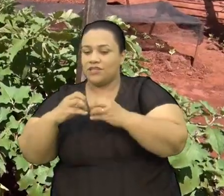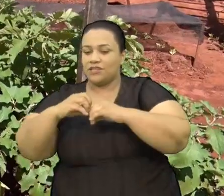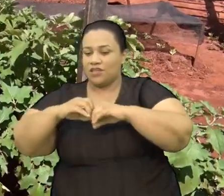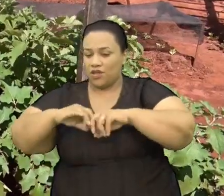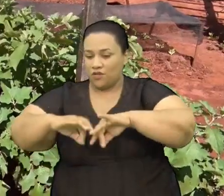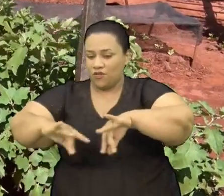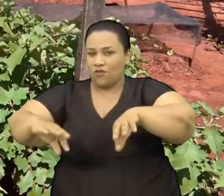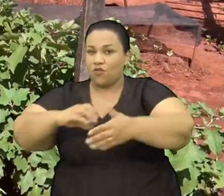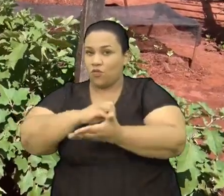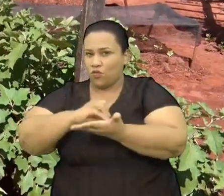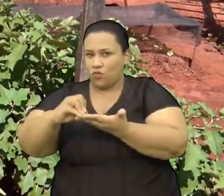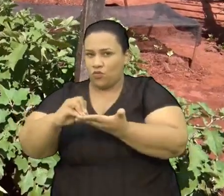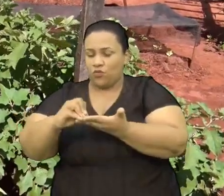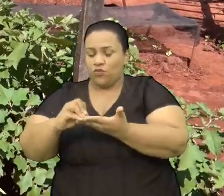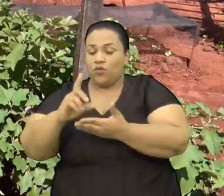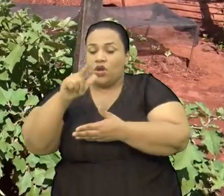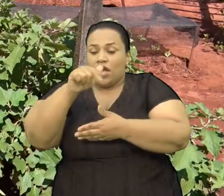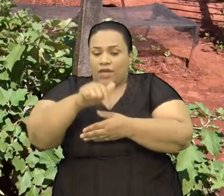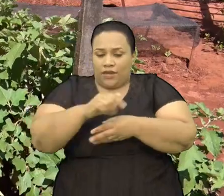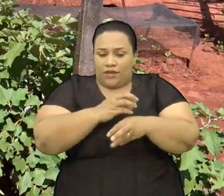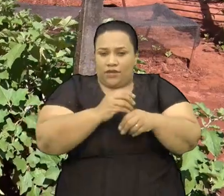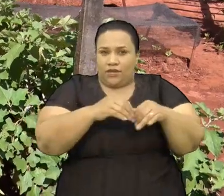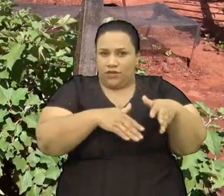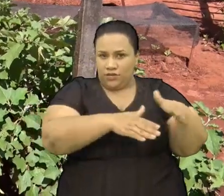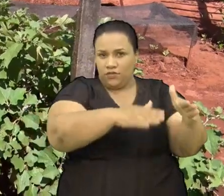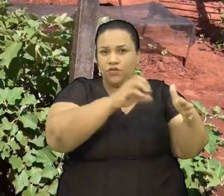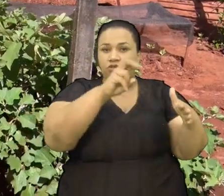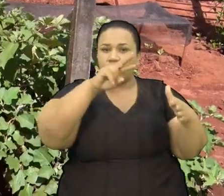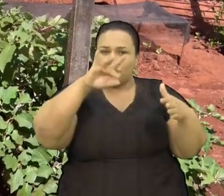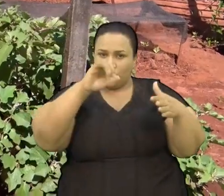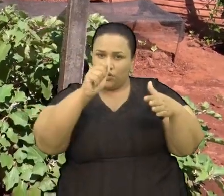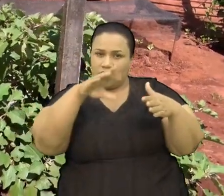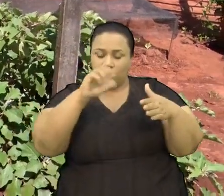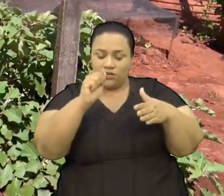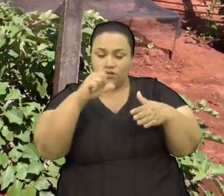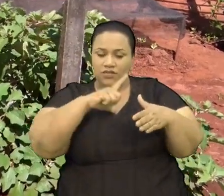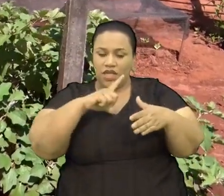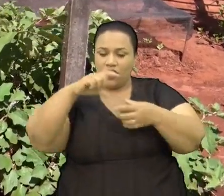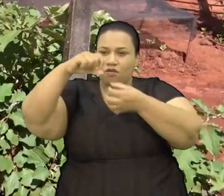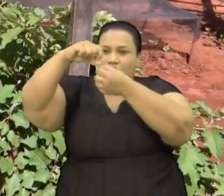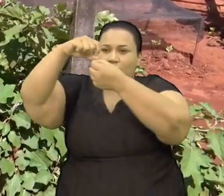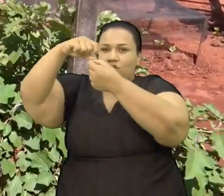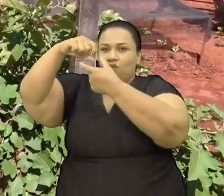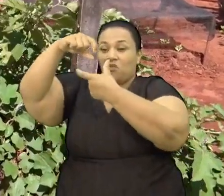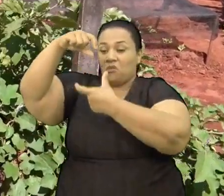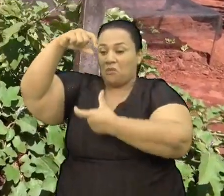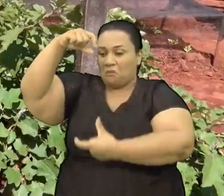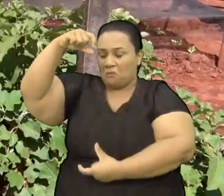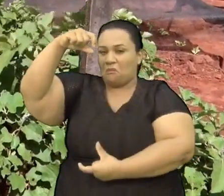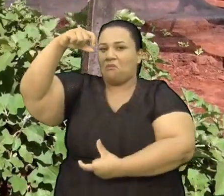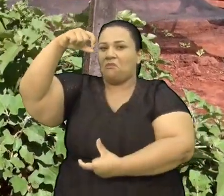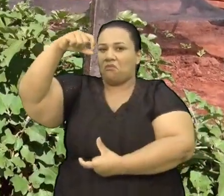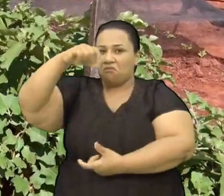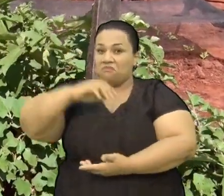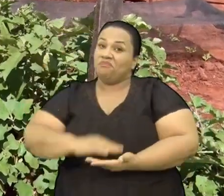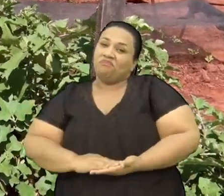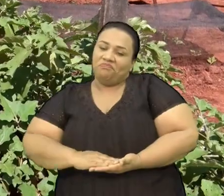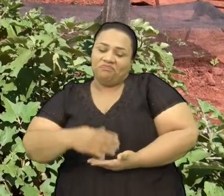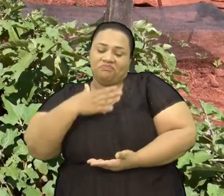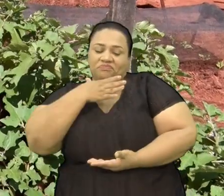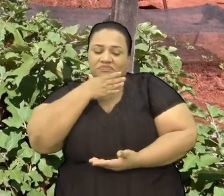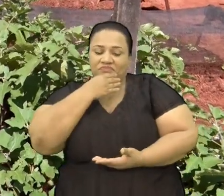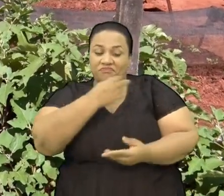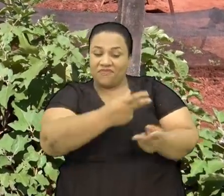dentro Da horta orgânica ainda Nós nos deparamos agora Aqui com o pé Carregado De berinjela Como um